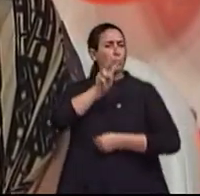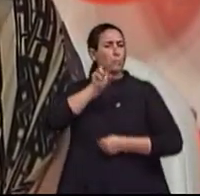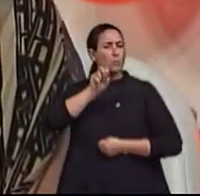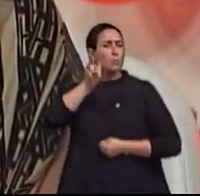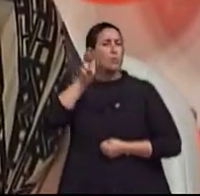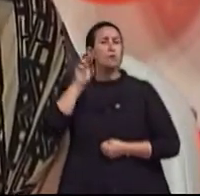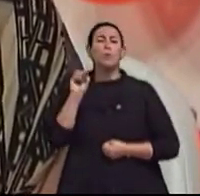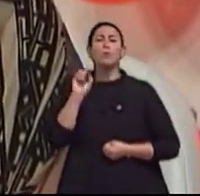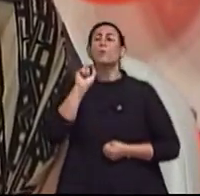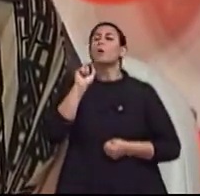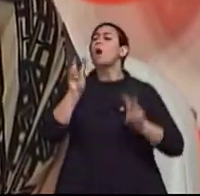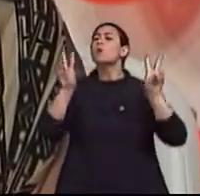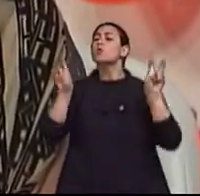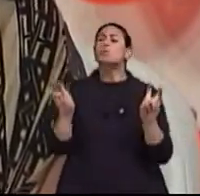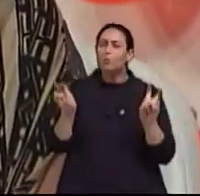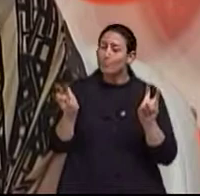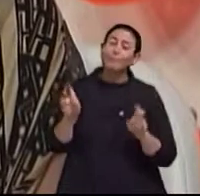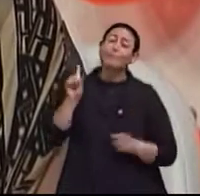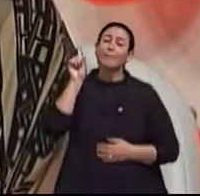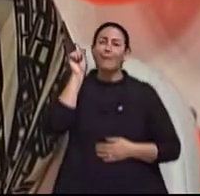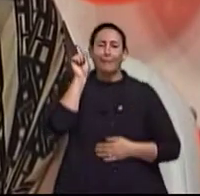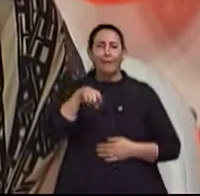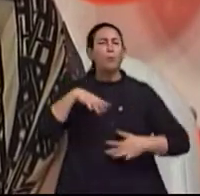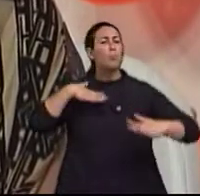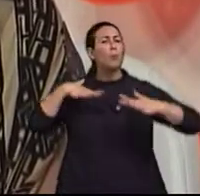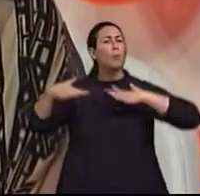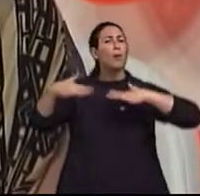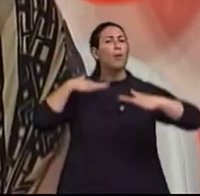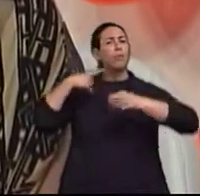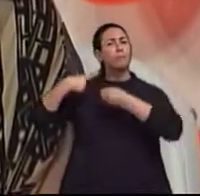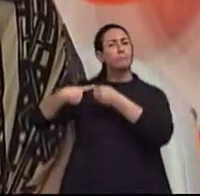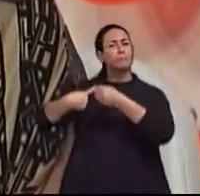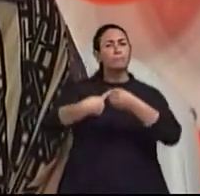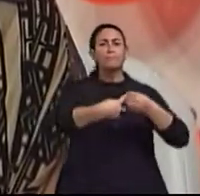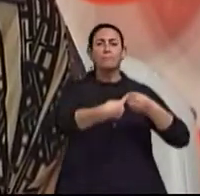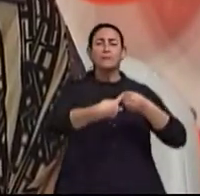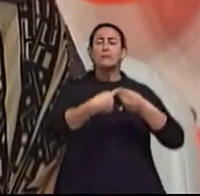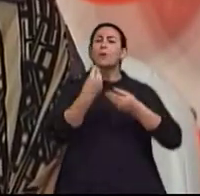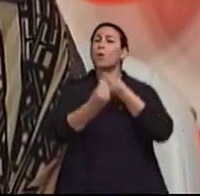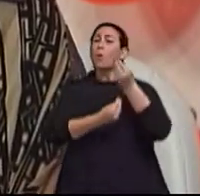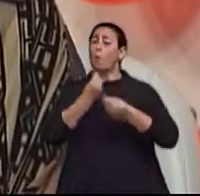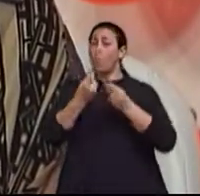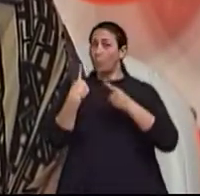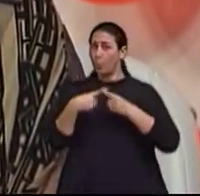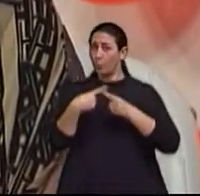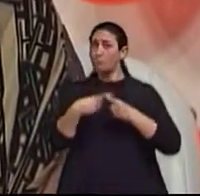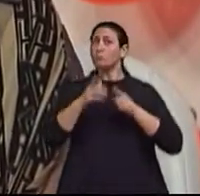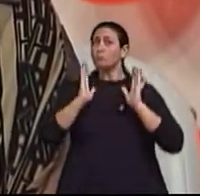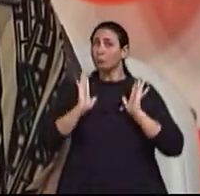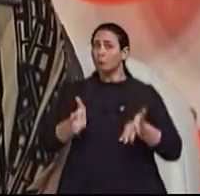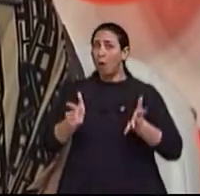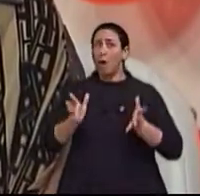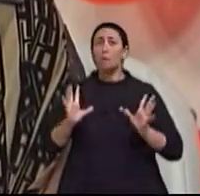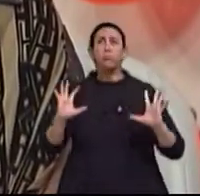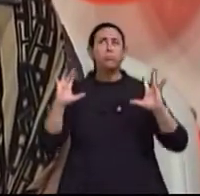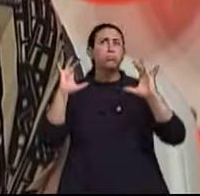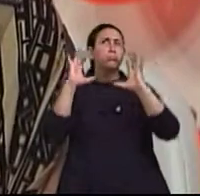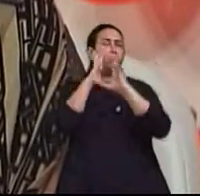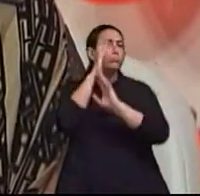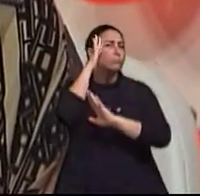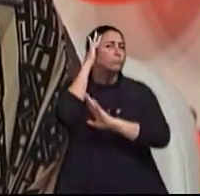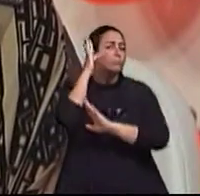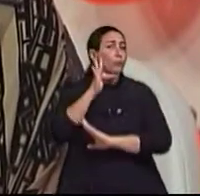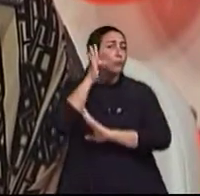O assunto é mobilidade urbana, a cidade que se prepara para receber mais de 2 bilhões de